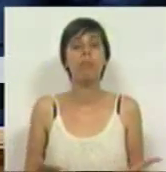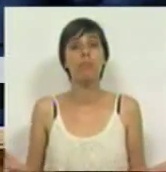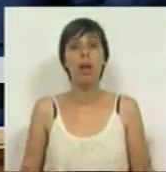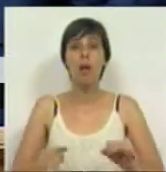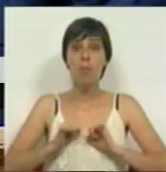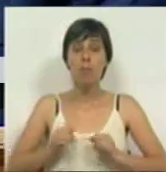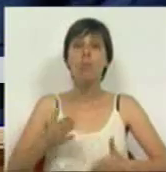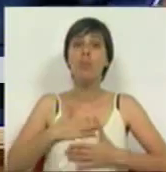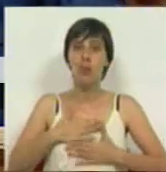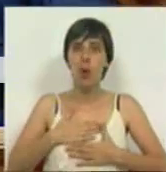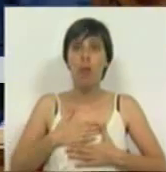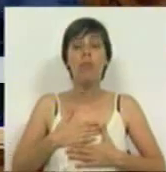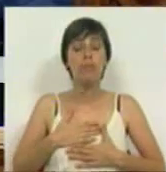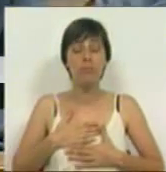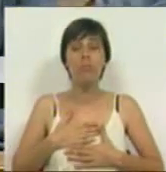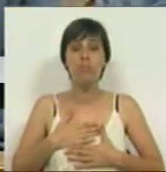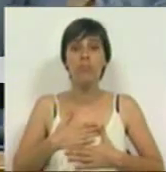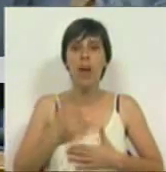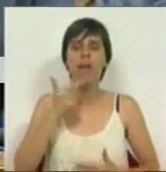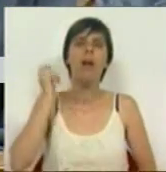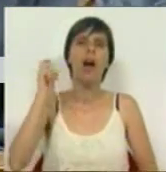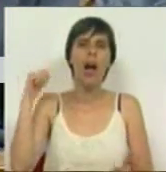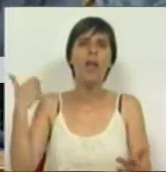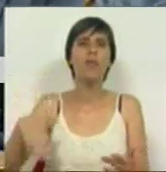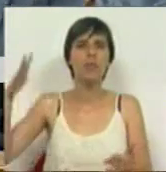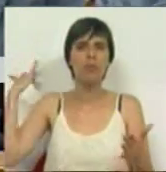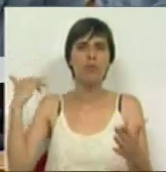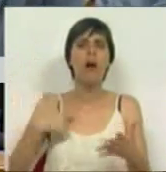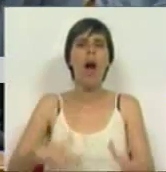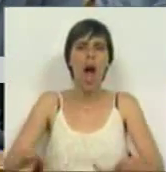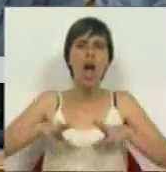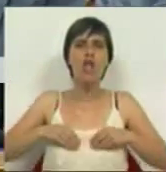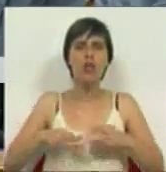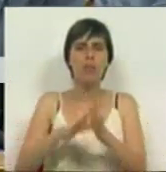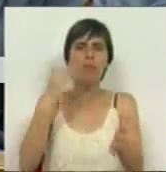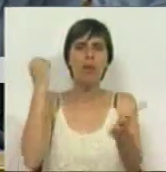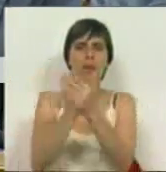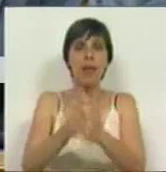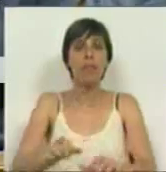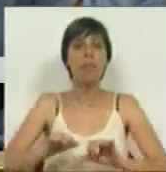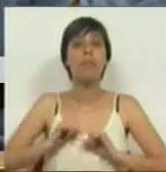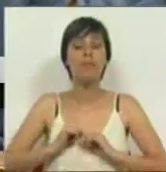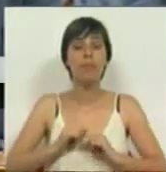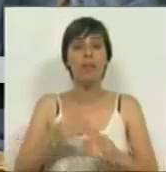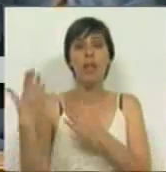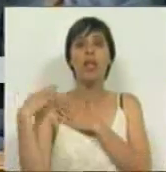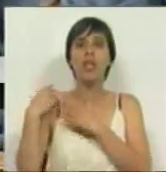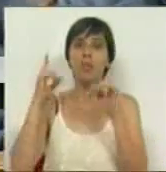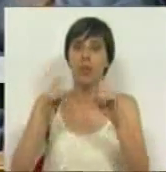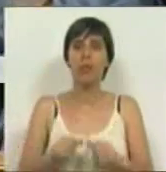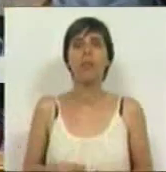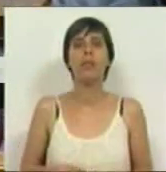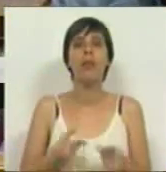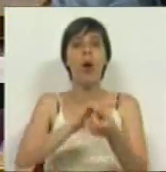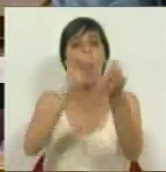Pela nossa parte, e de há bastos anos atrás, temos assumido sempre as nossas responsabilidades.